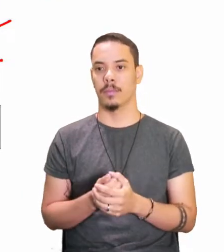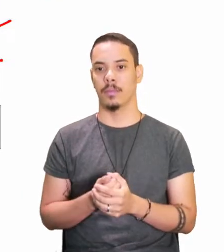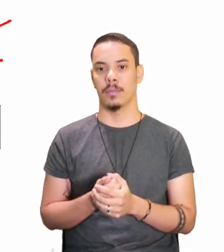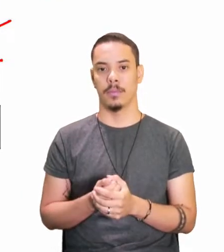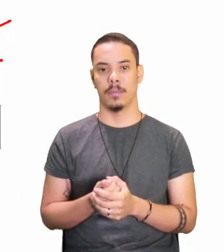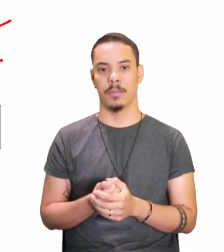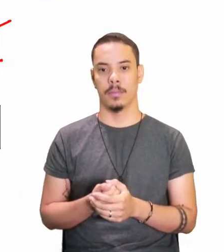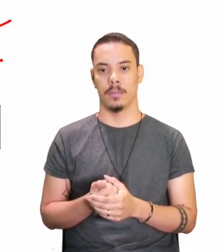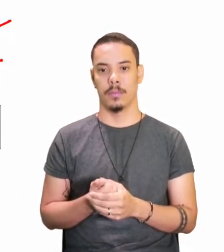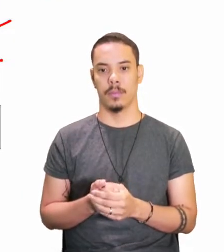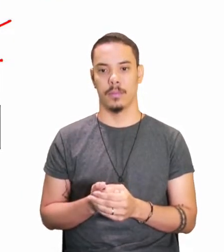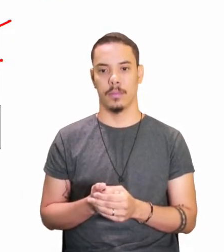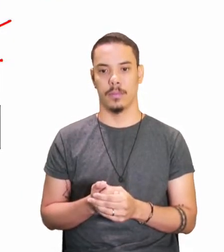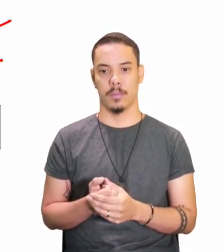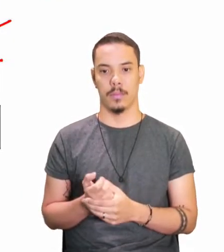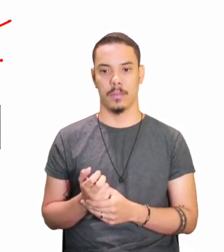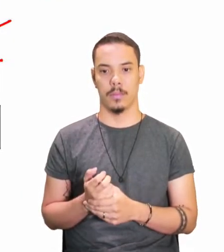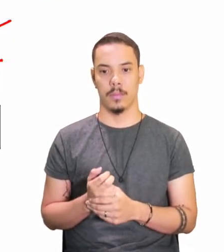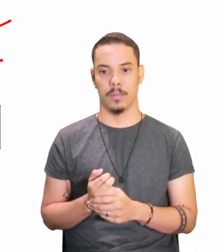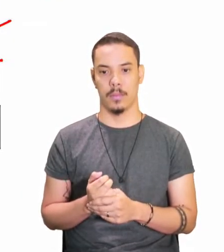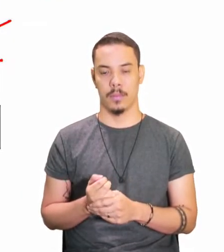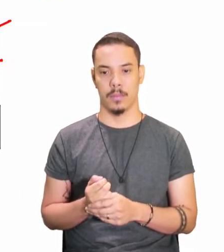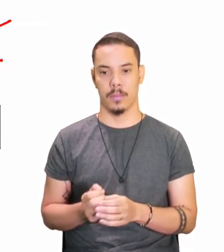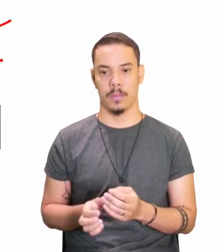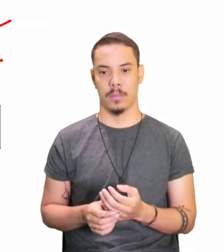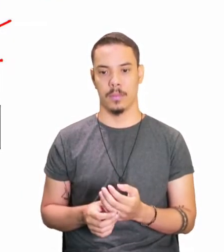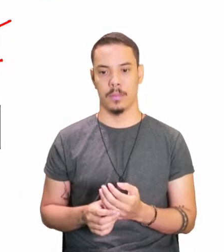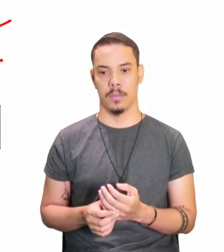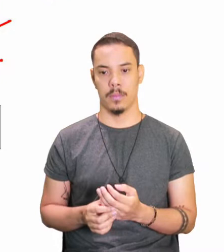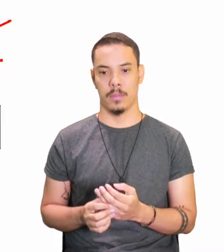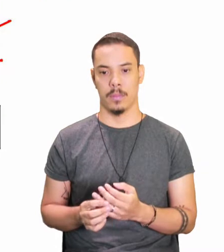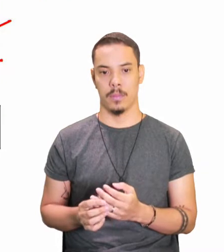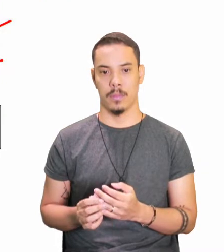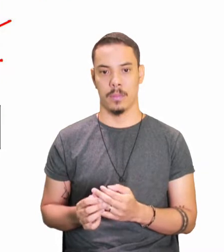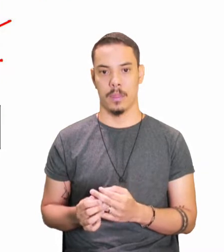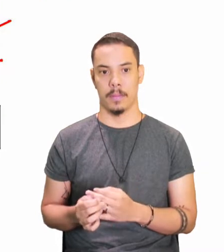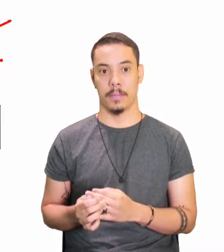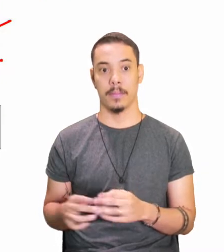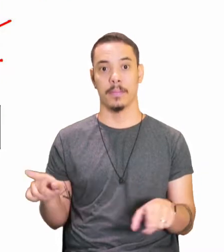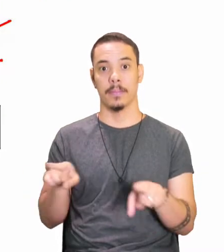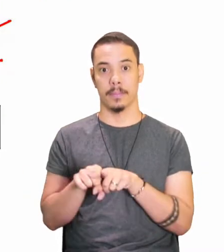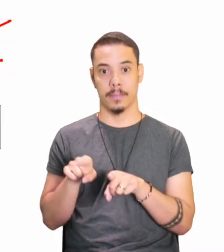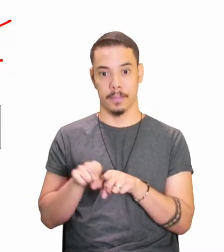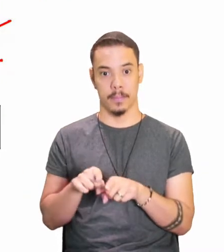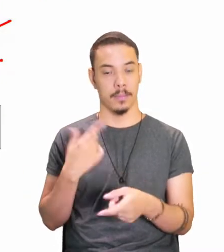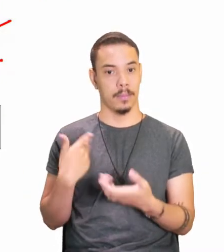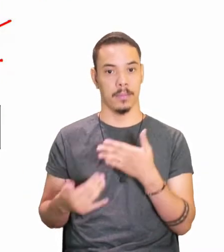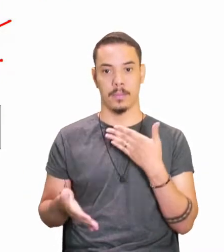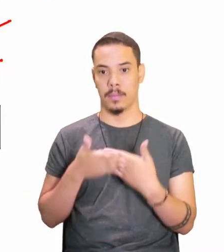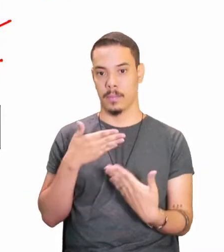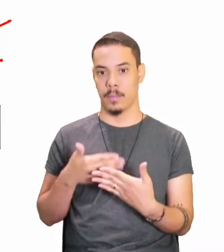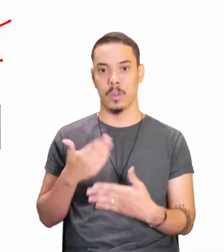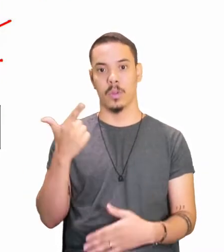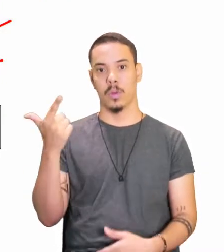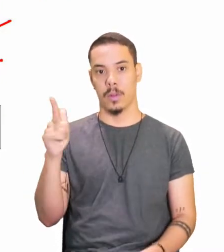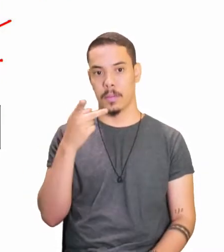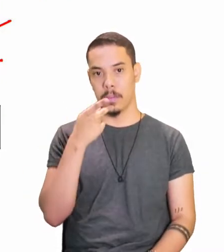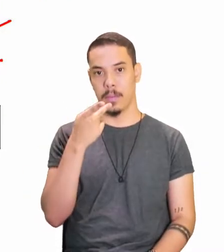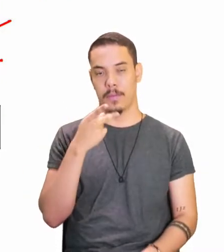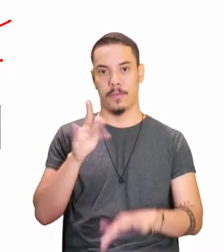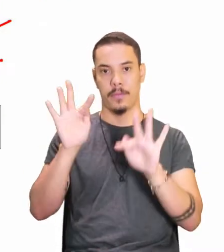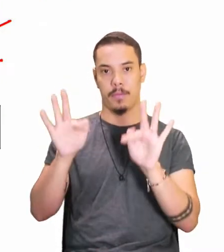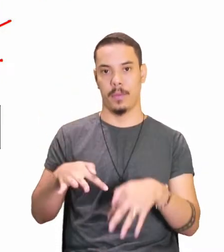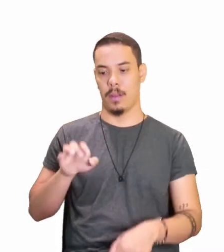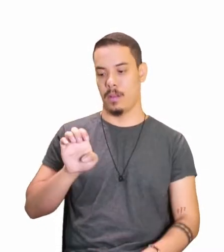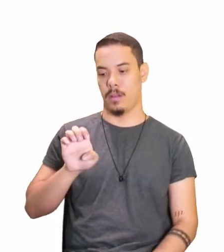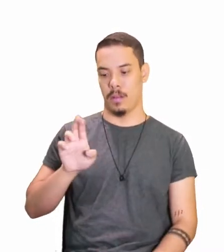vendi, tu vendeste, ele vendeu. Nós vendemos, vós vendeste, eles venderam. Viu só? Permaneceu a mesma. Beleza? Então, é um